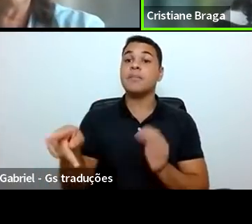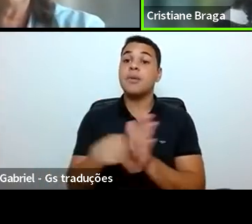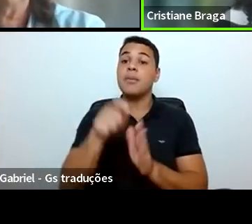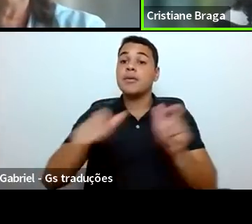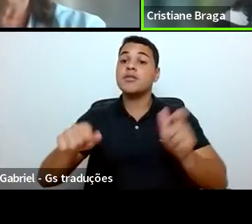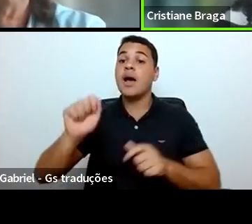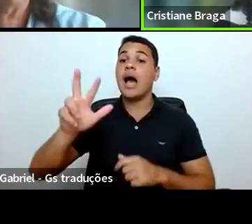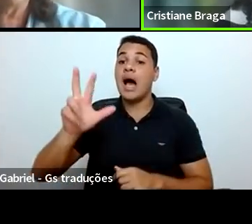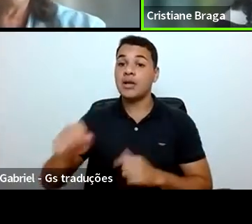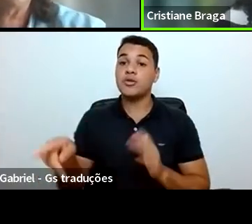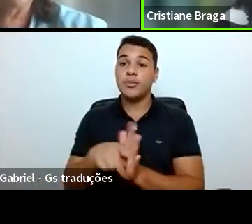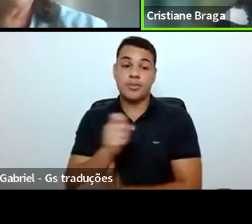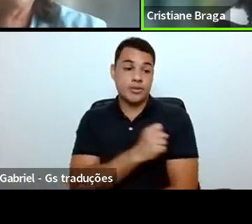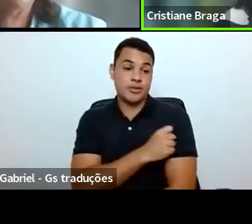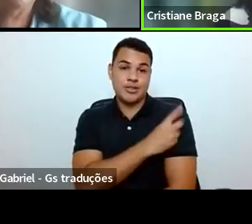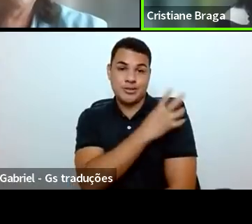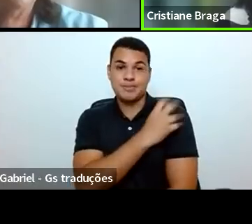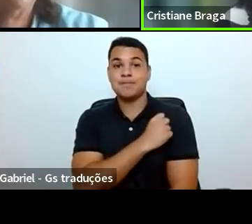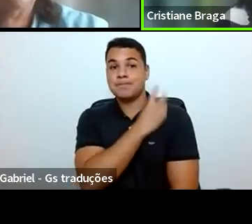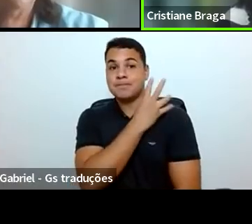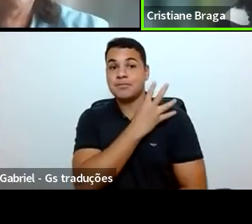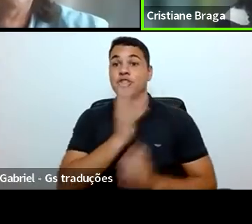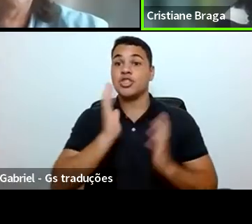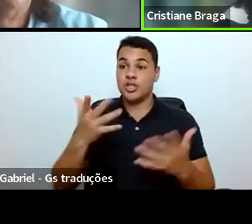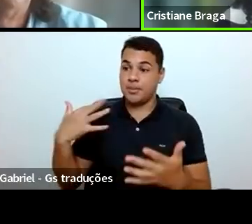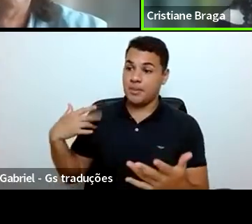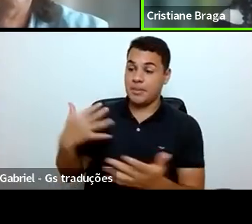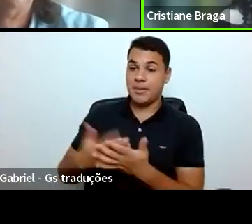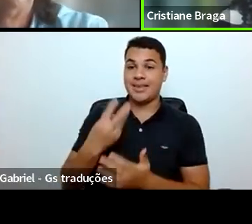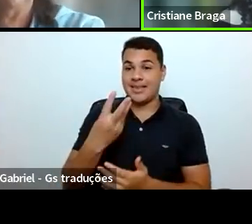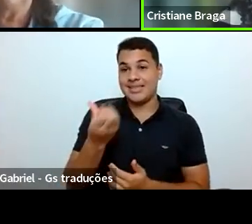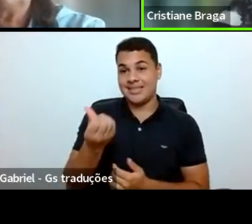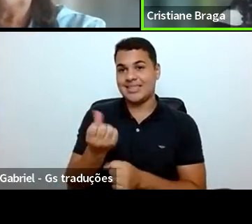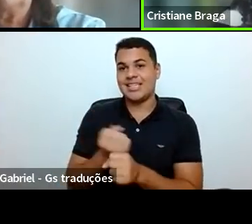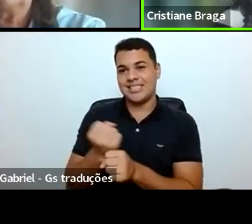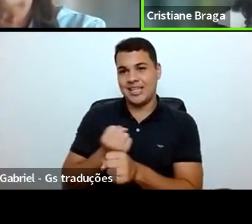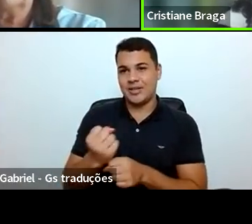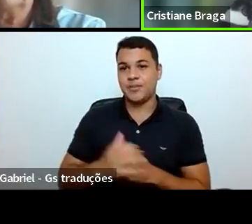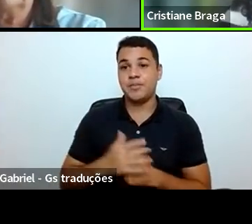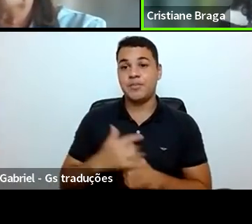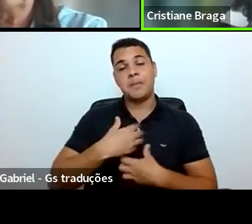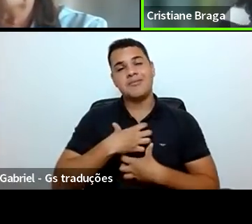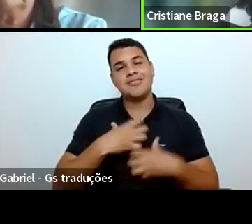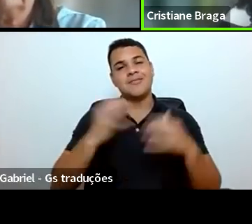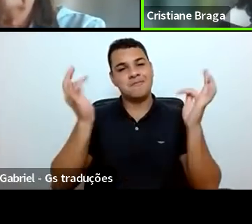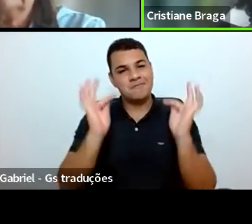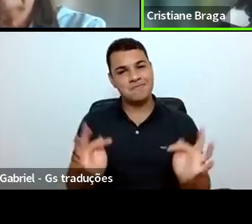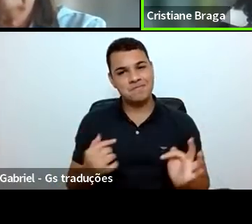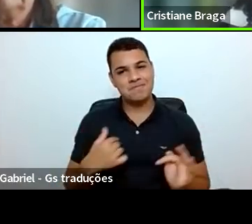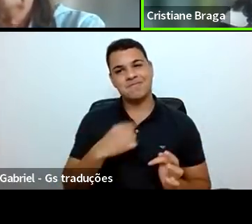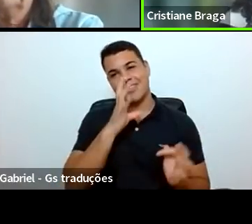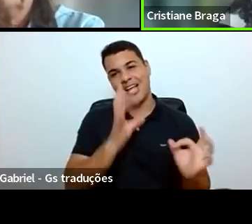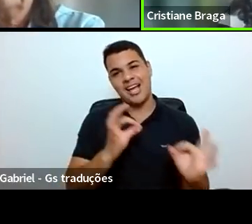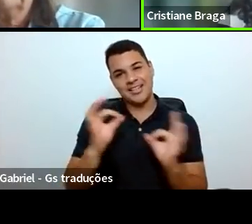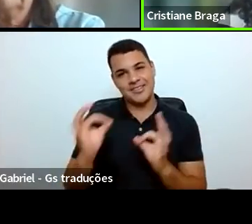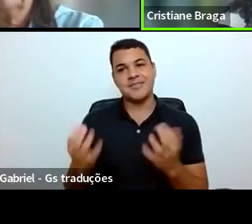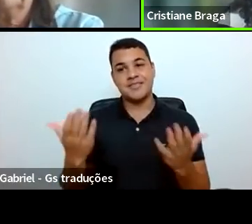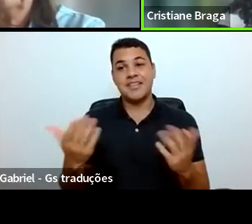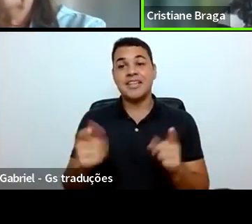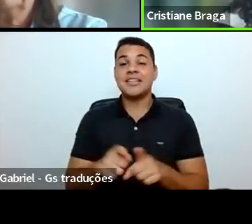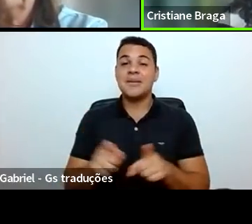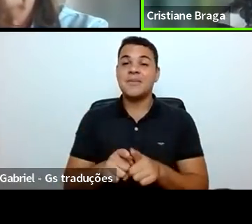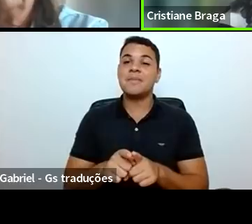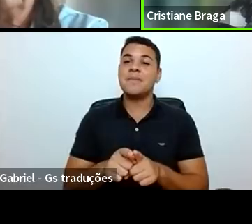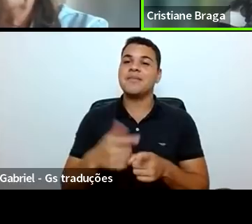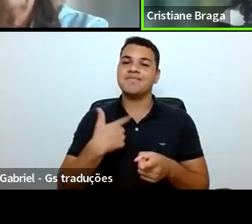que este ano completa 36 anos. Confesso que fiquei muito emocionada com o convite de estar falando especialmente para os